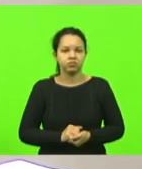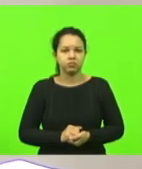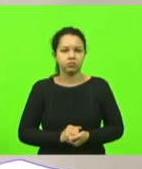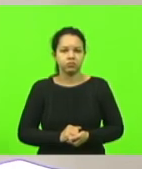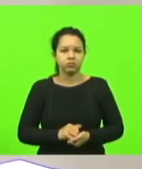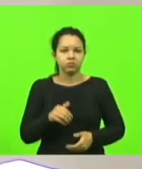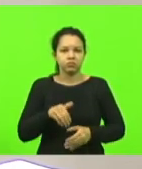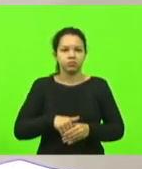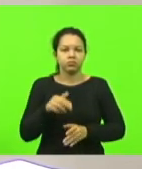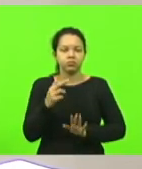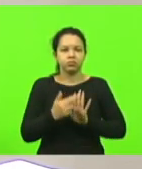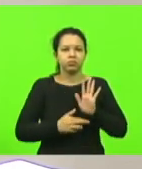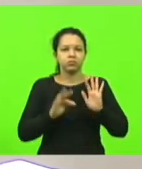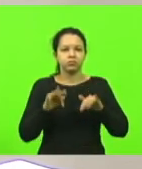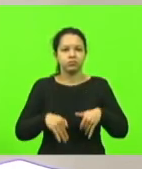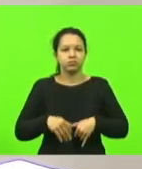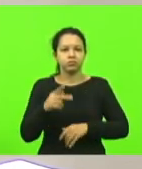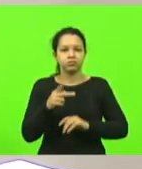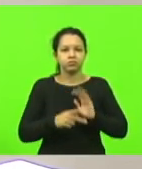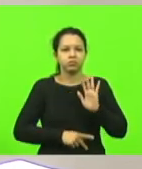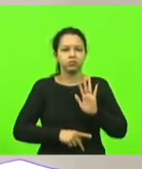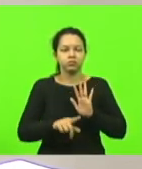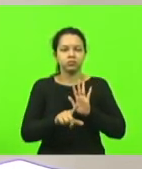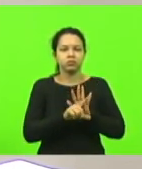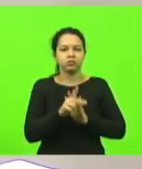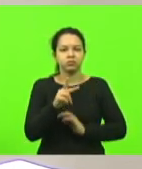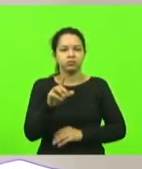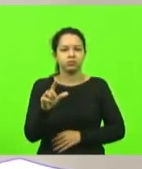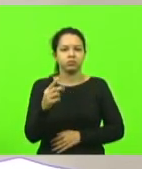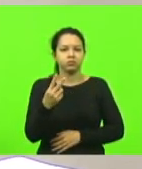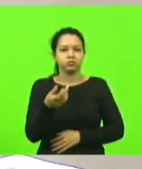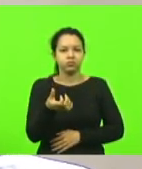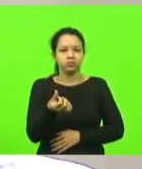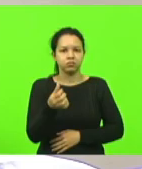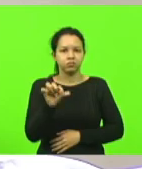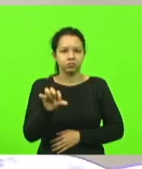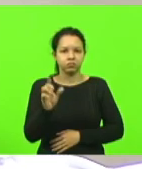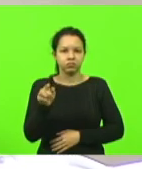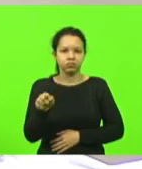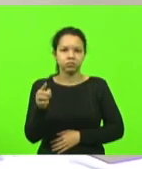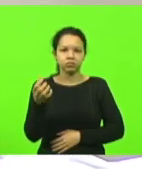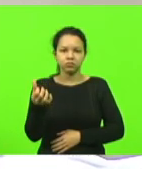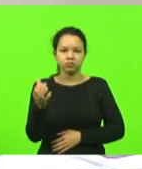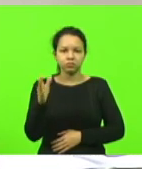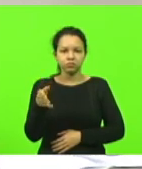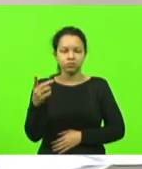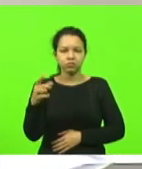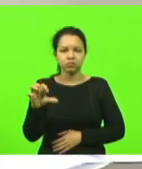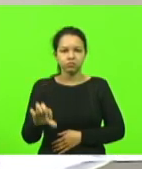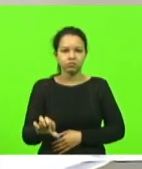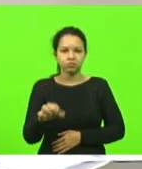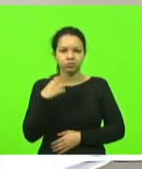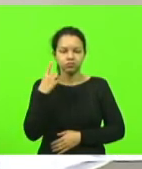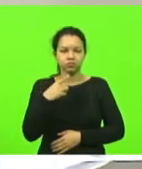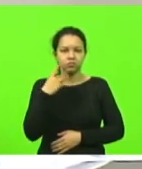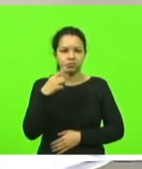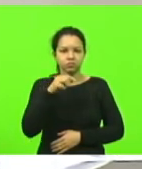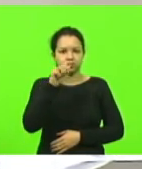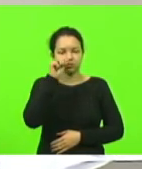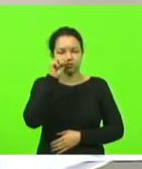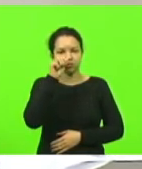votação e redação final do projeto de lei número PL 269.6 de 2019, deputado João Amin,